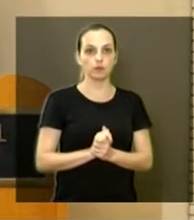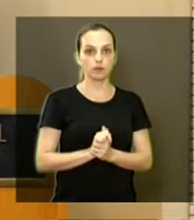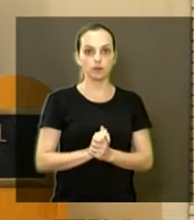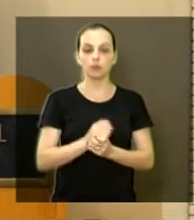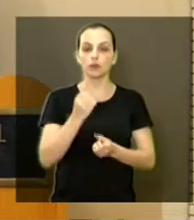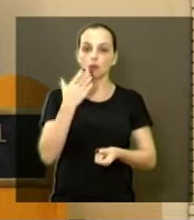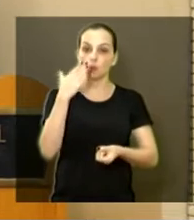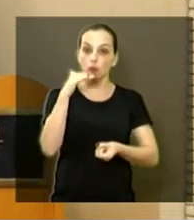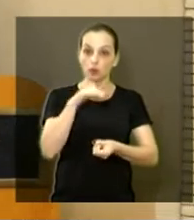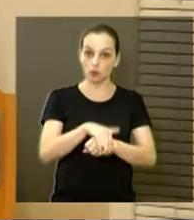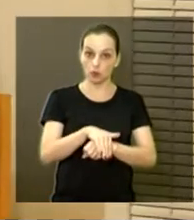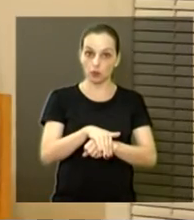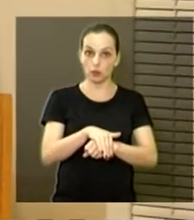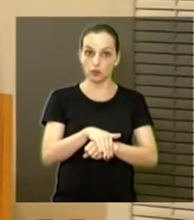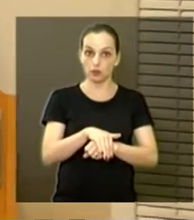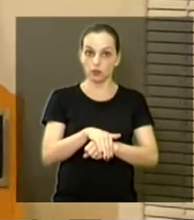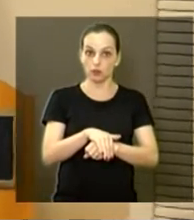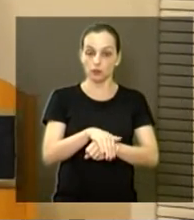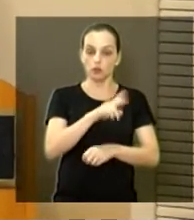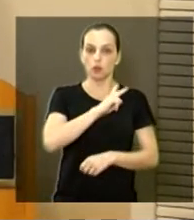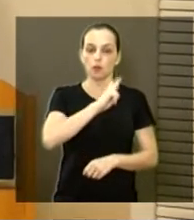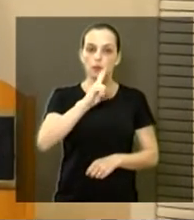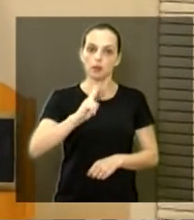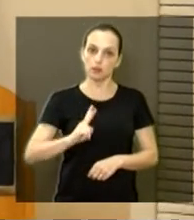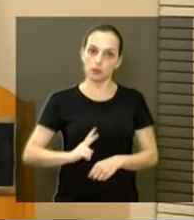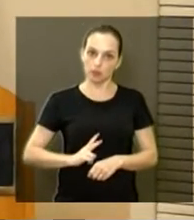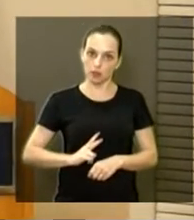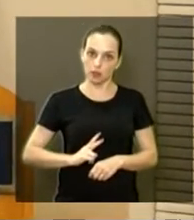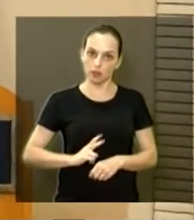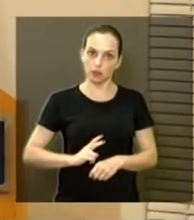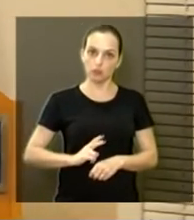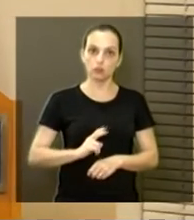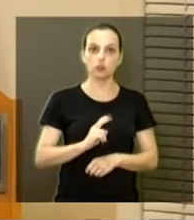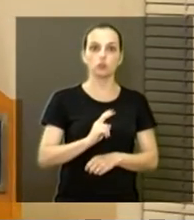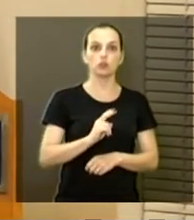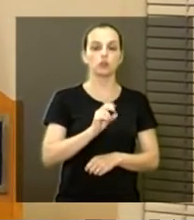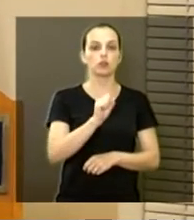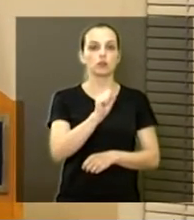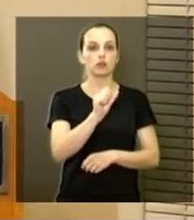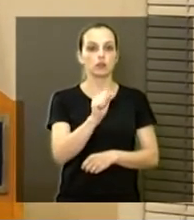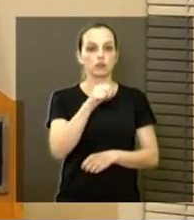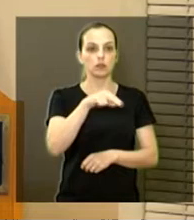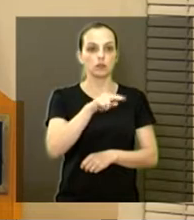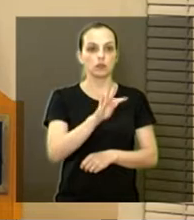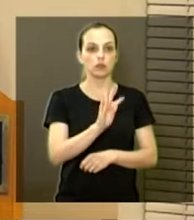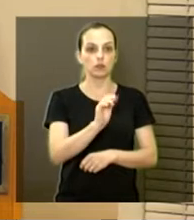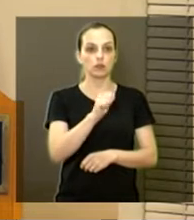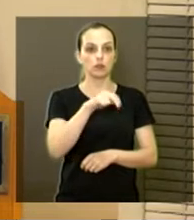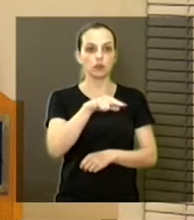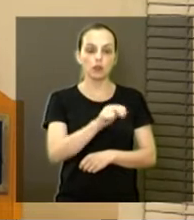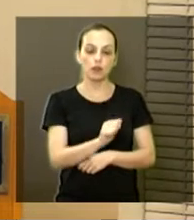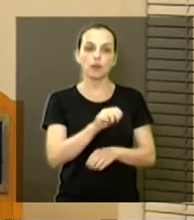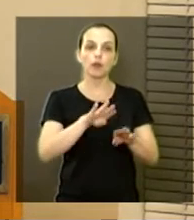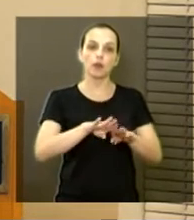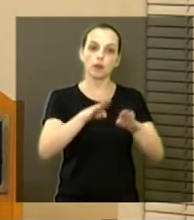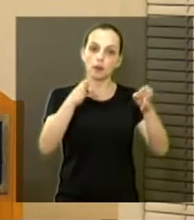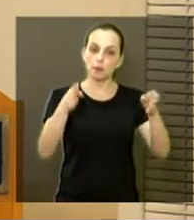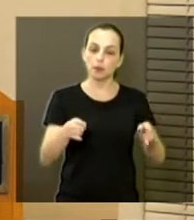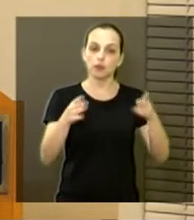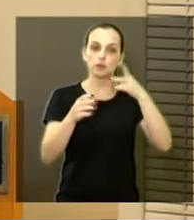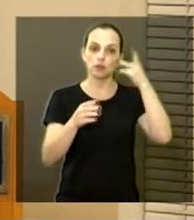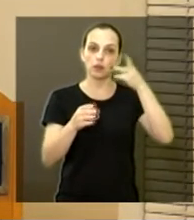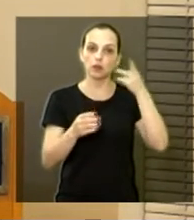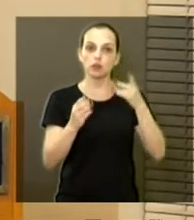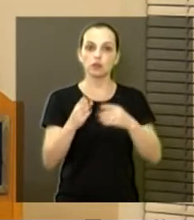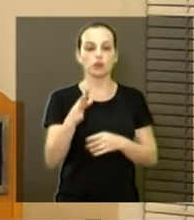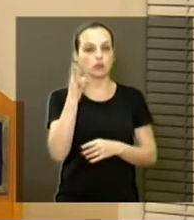Boa noite, nosso presidente Adoc, Santana, nossa mesa, os vereadores, aos